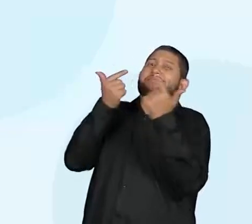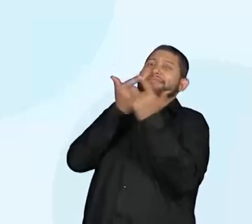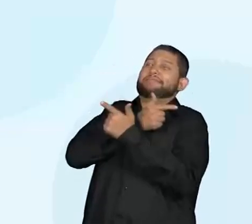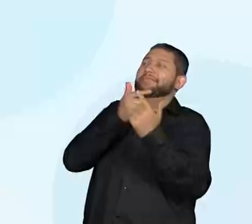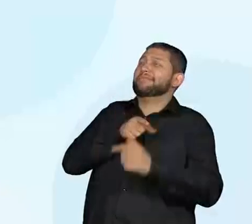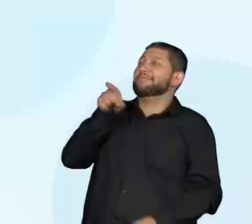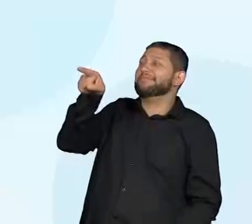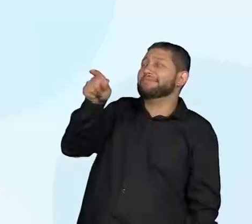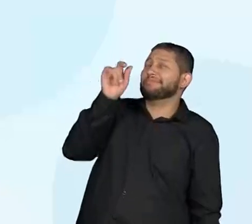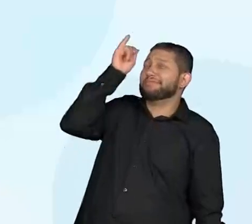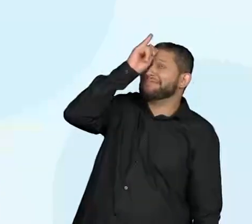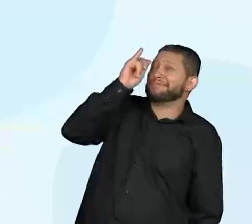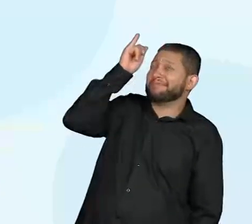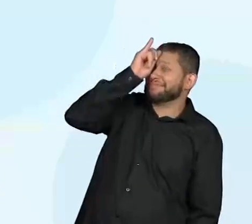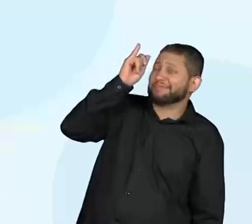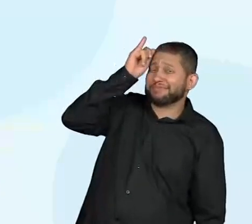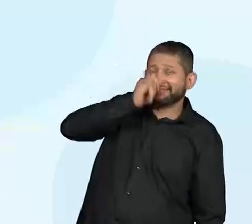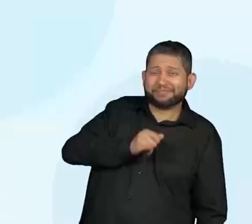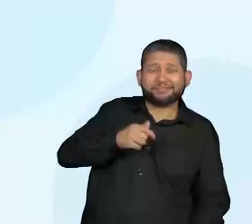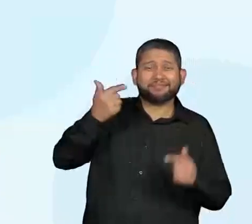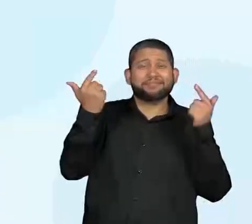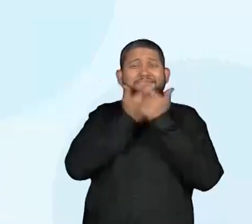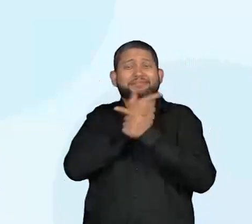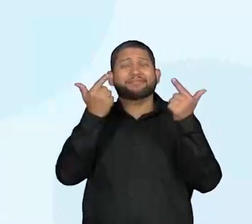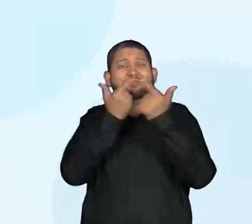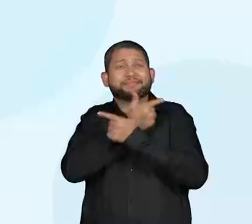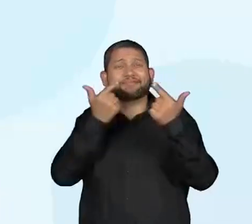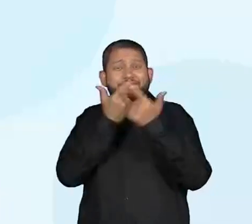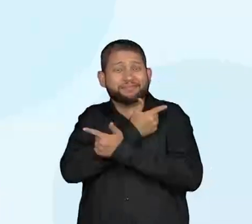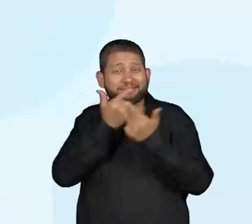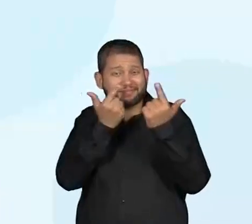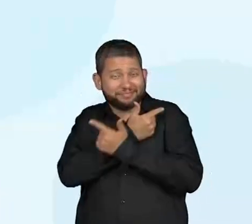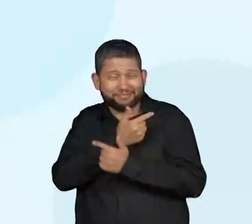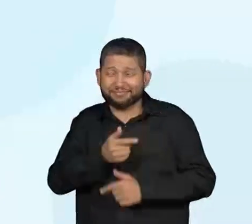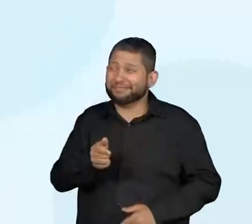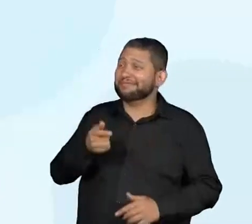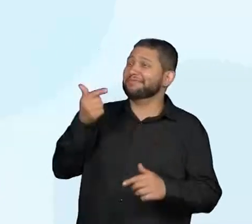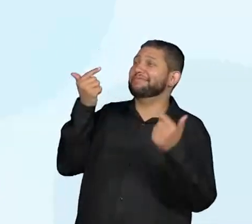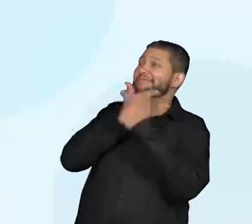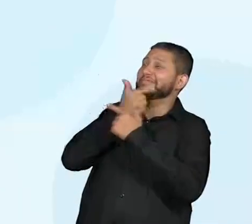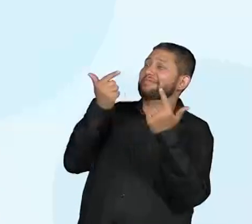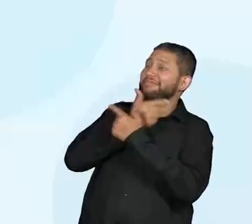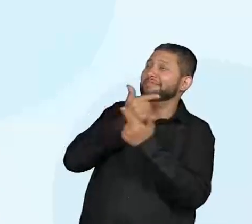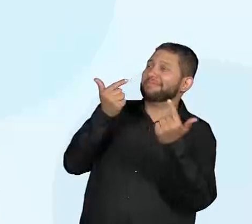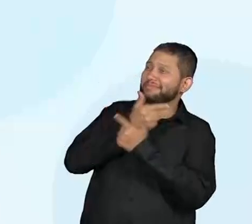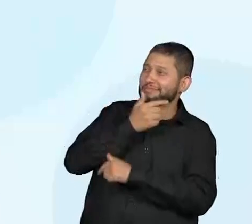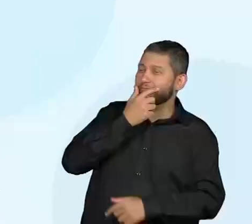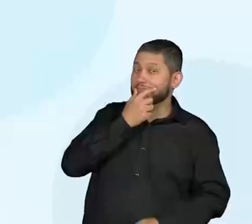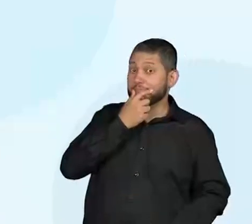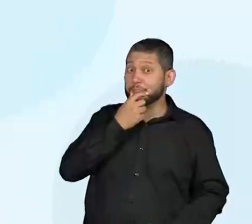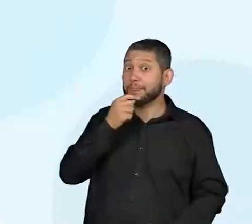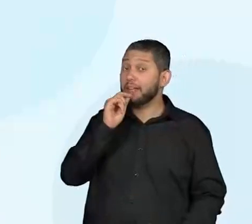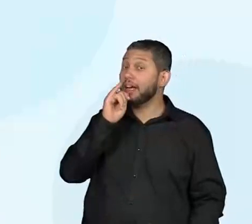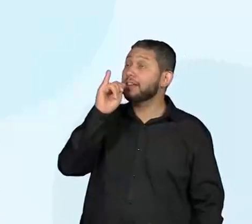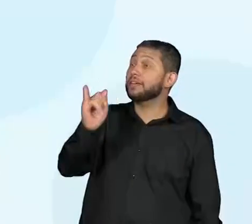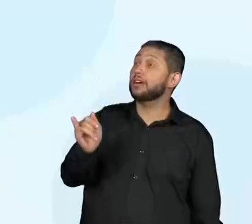Sarcástico. Rindo. Entre parentes, uma ação. Vem a fala do Jabuti.